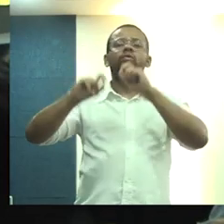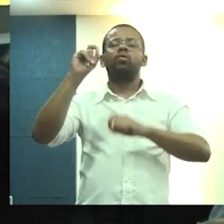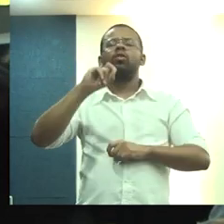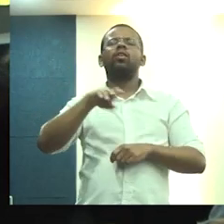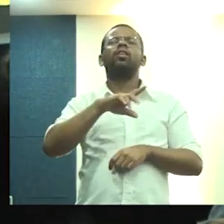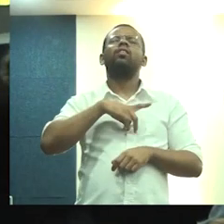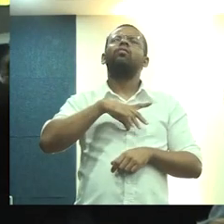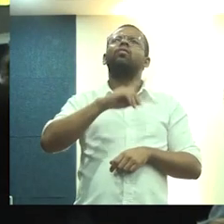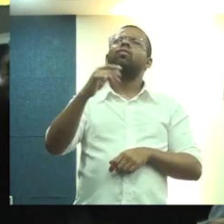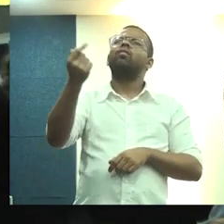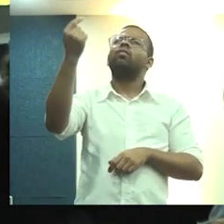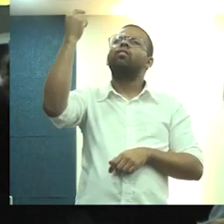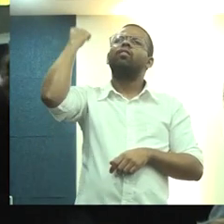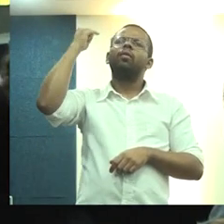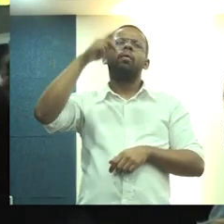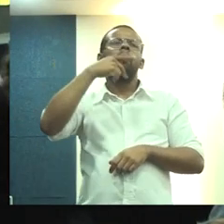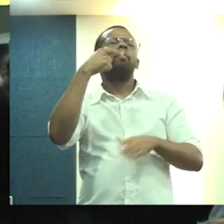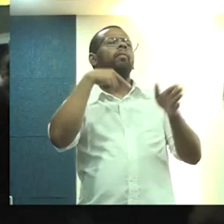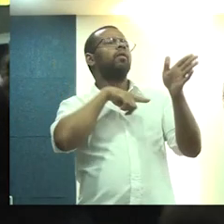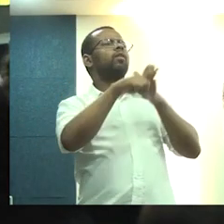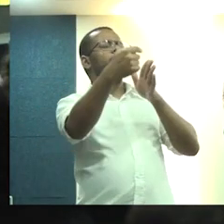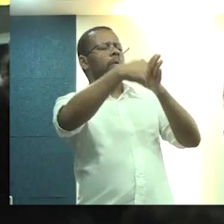No dia desse, eu fui indagada bem assim.